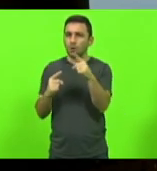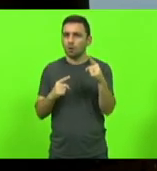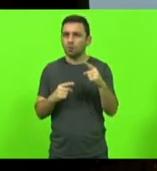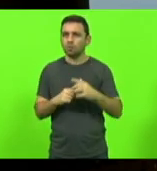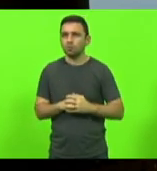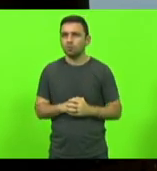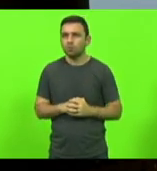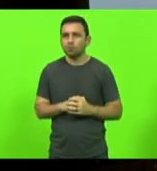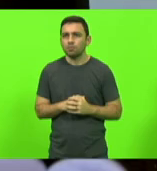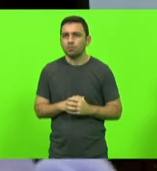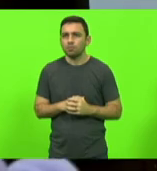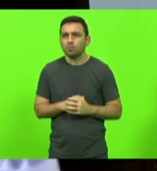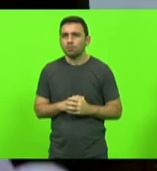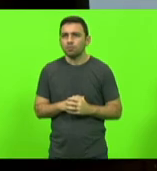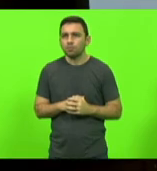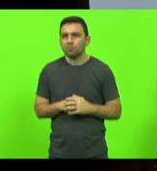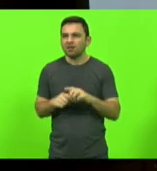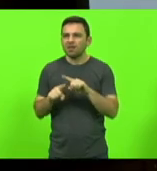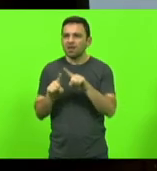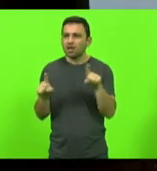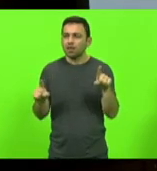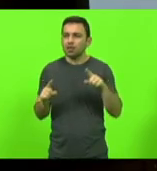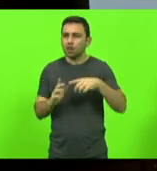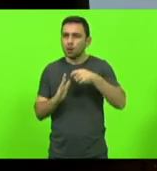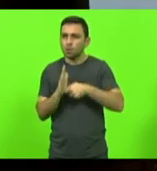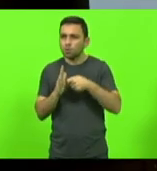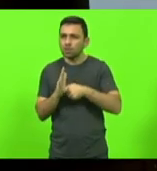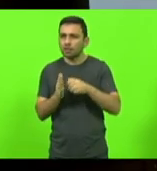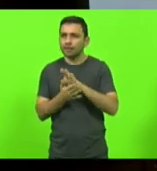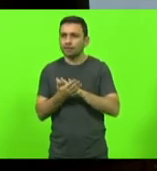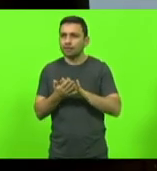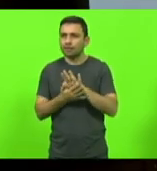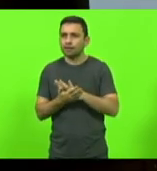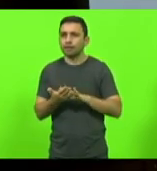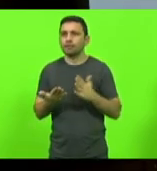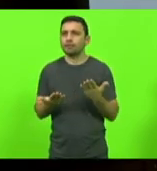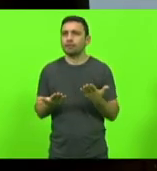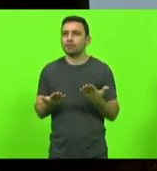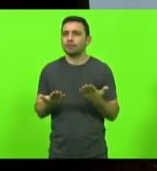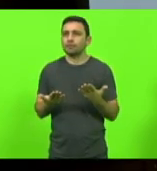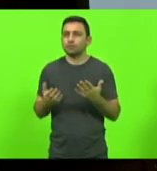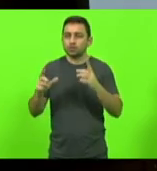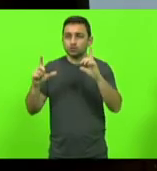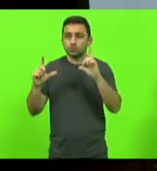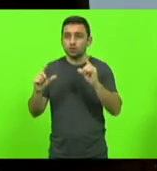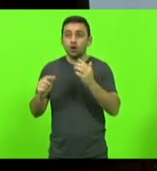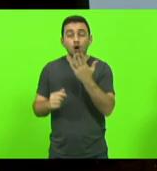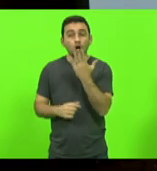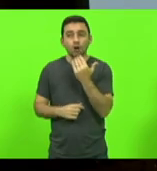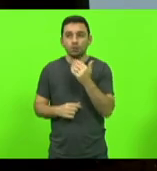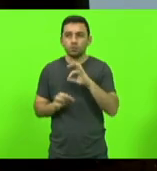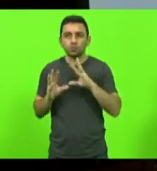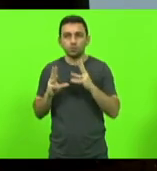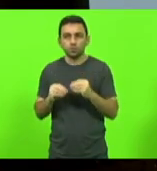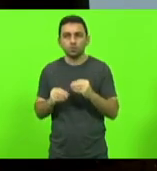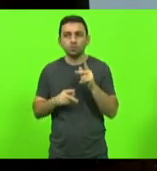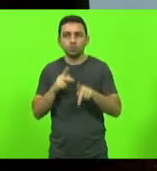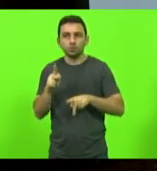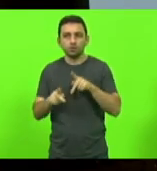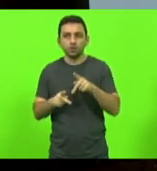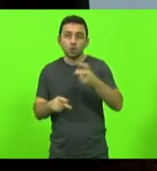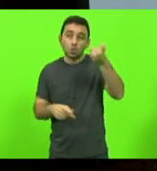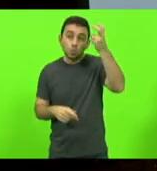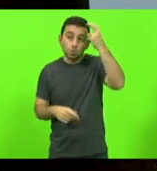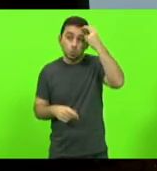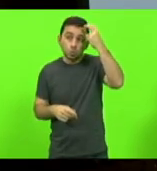Não lutam para alimentar nosso povo por uma cultura de